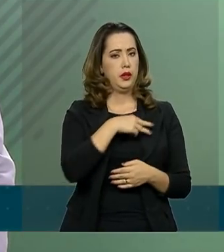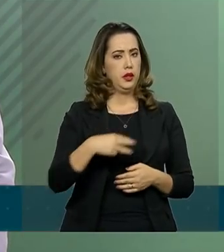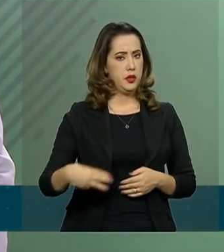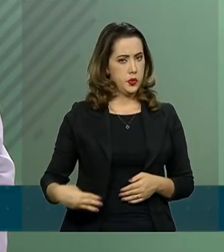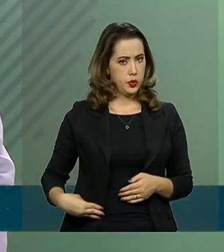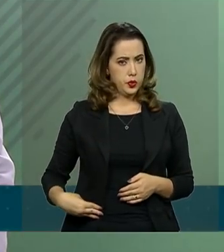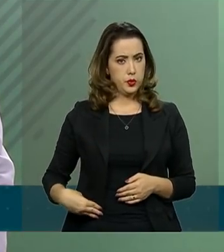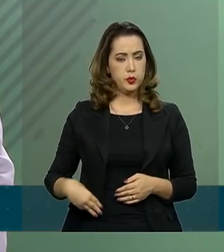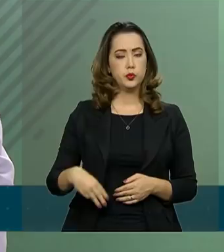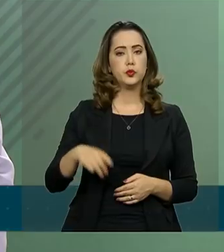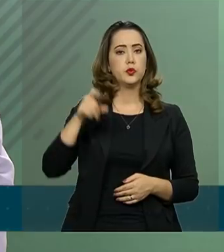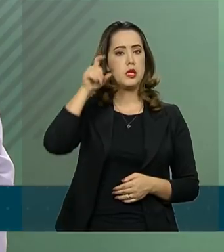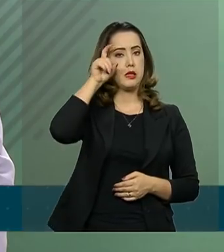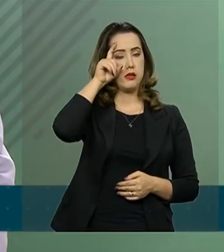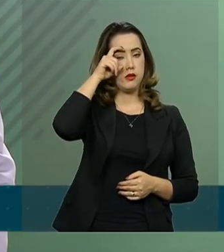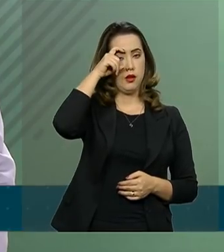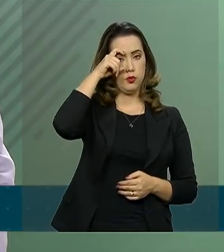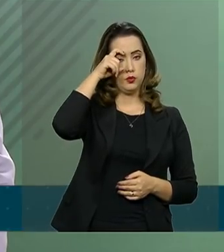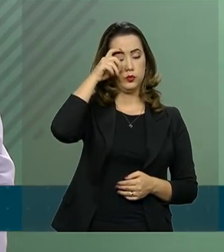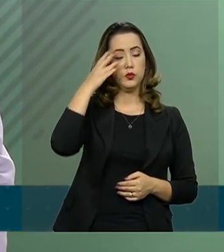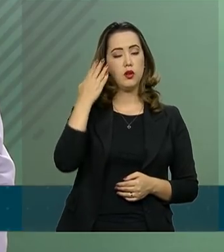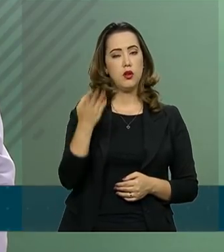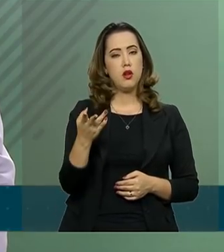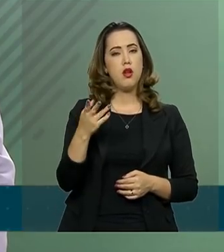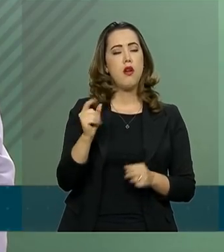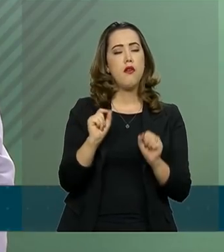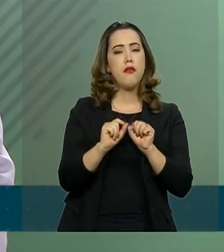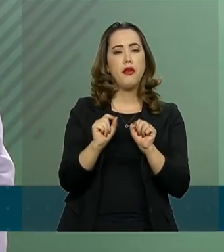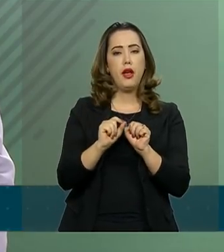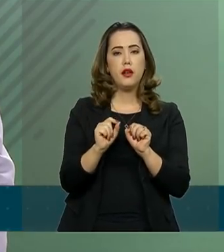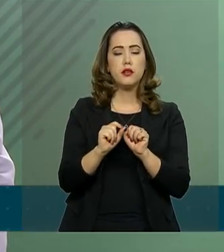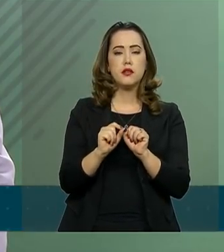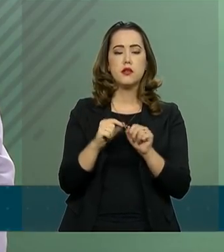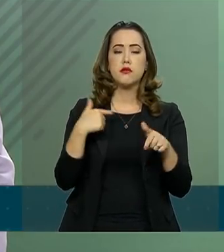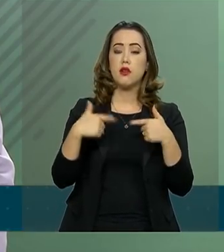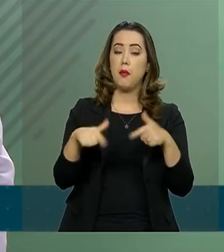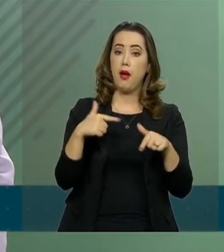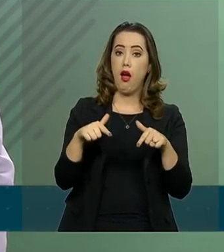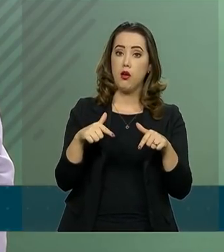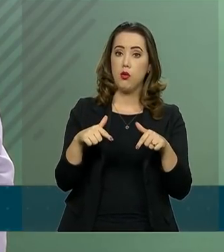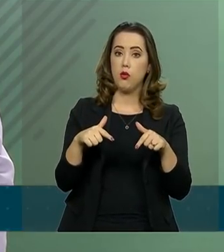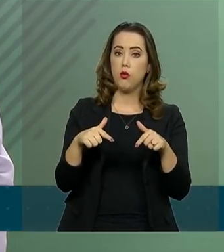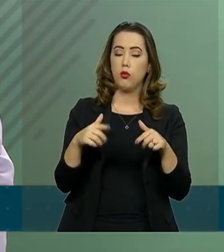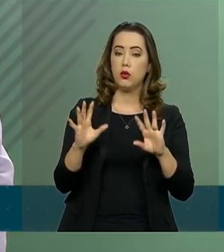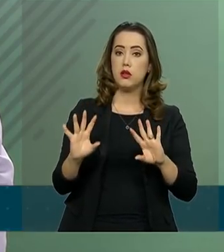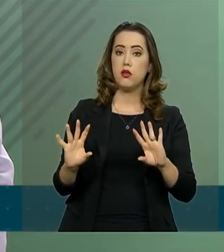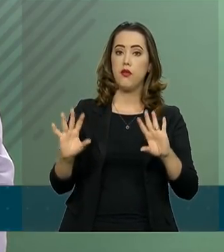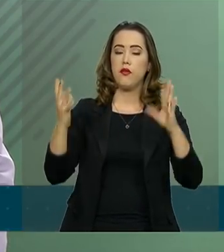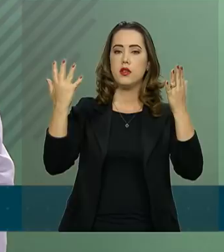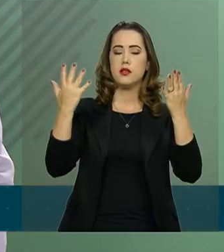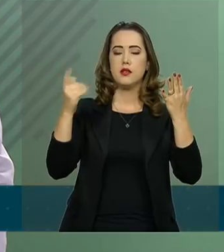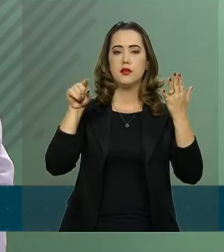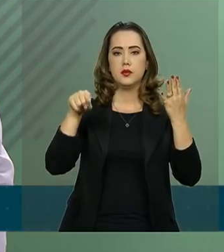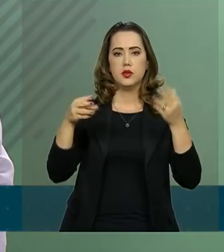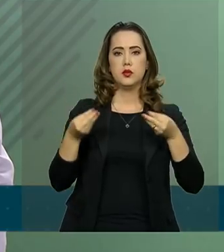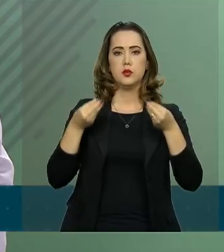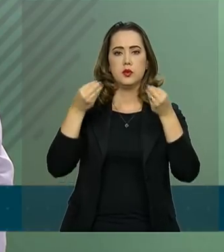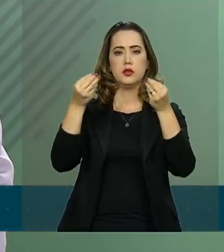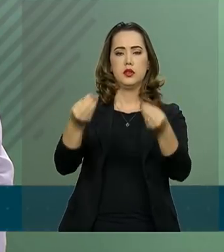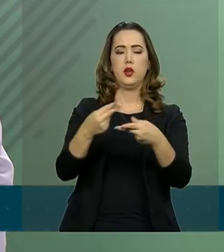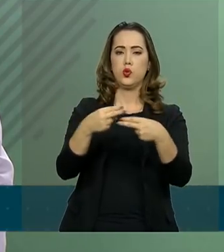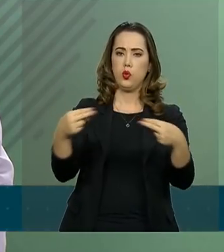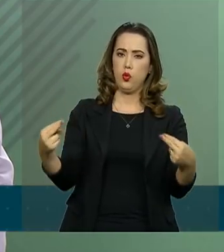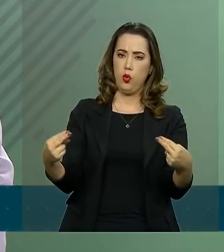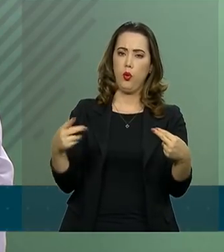Segurança Pública, Sérgio Moro, realizou a solenidade para a entrega de bens doados pela Força